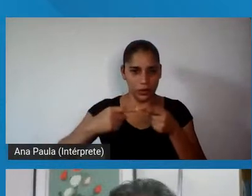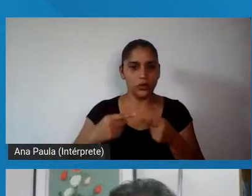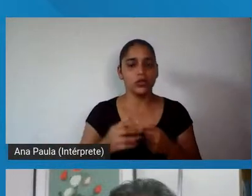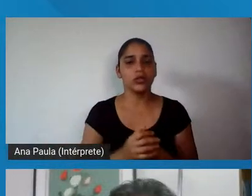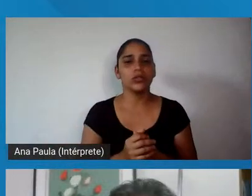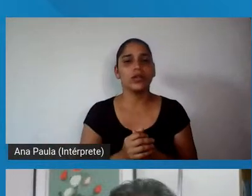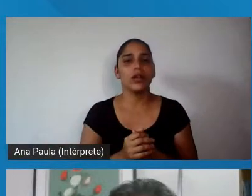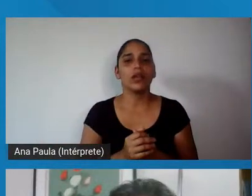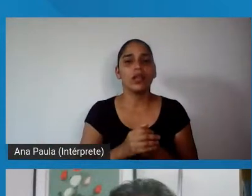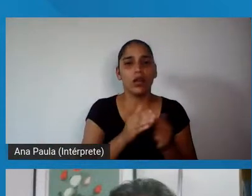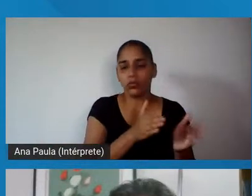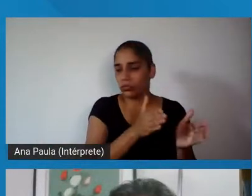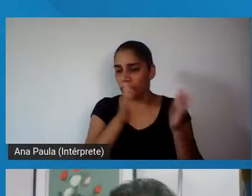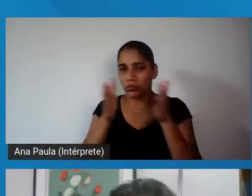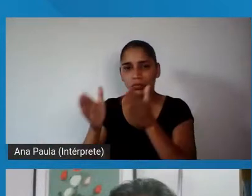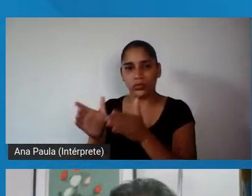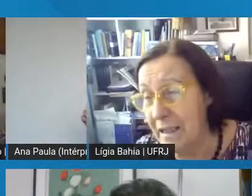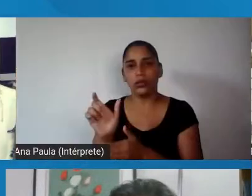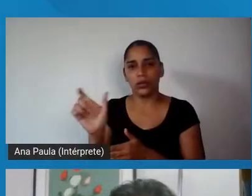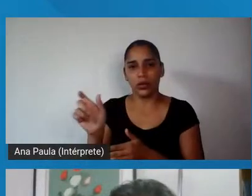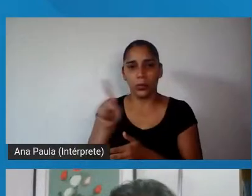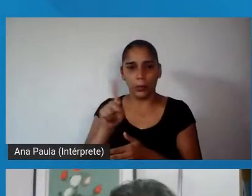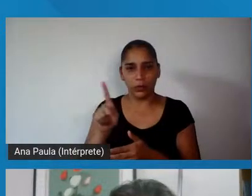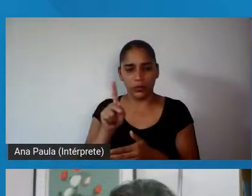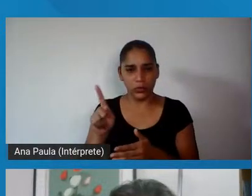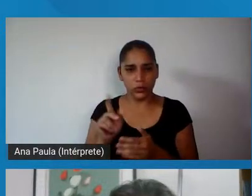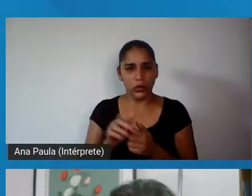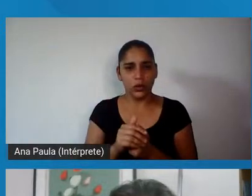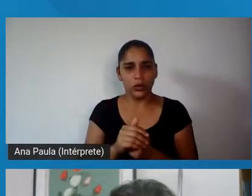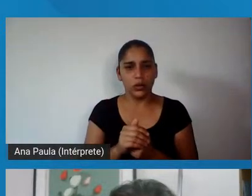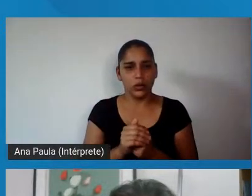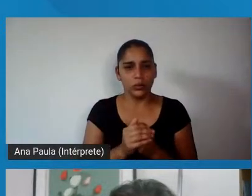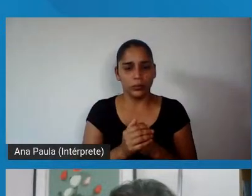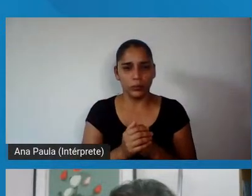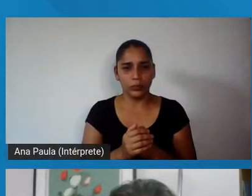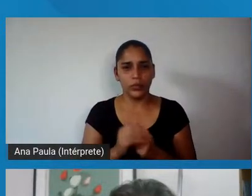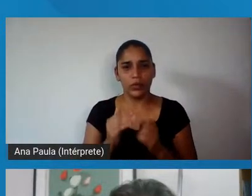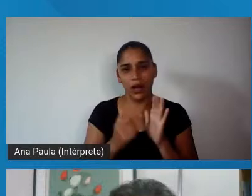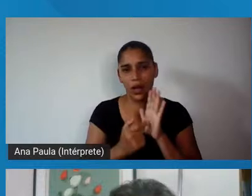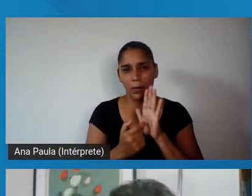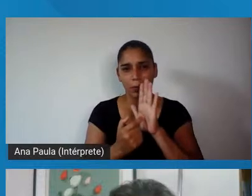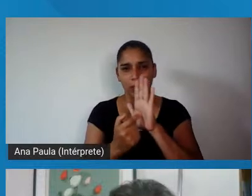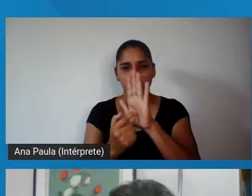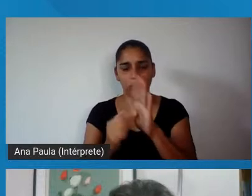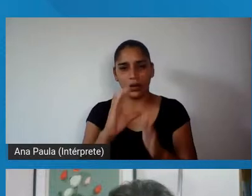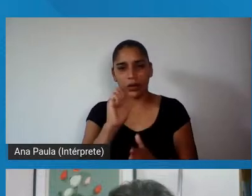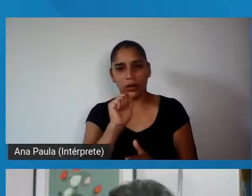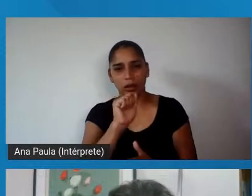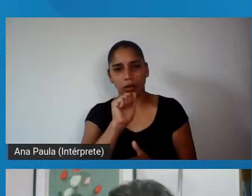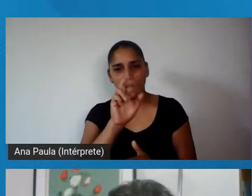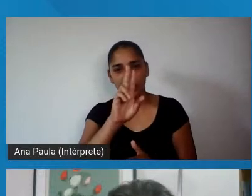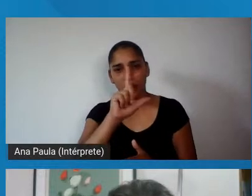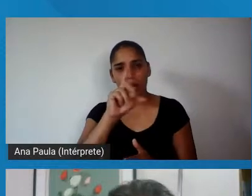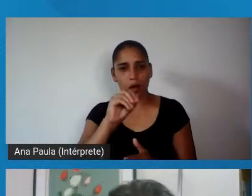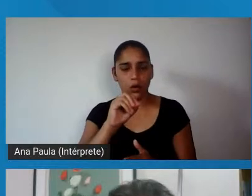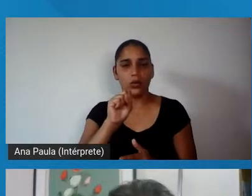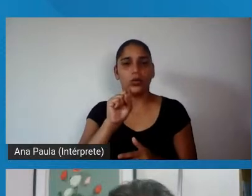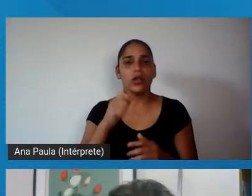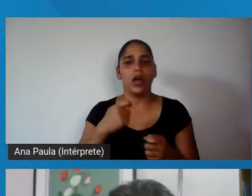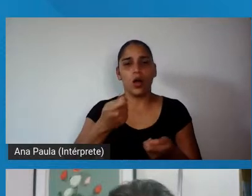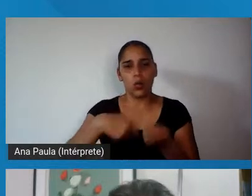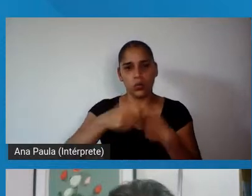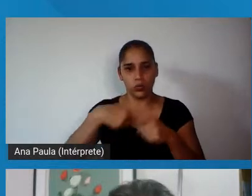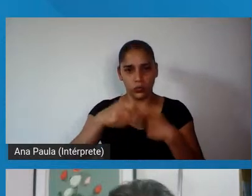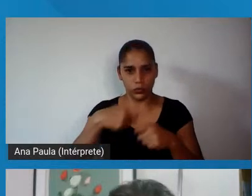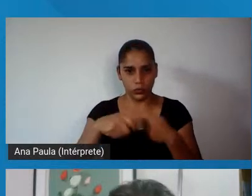direto a palavra do Carlos Gadelha, mas só, Gadelha, apresentar você um pouquinho, o Carlos Gadelha é economista, é um super economista,